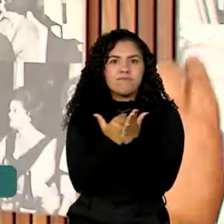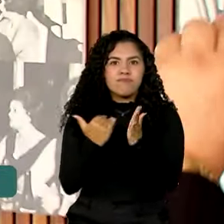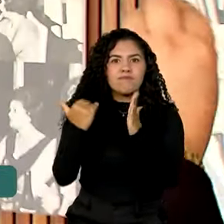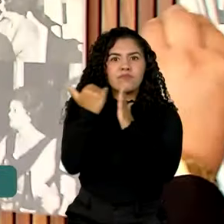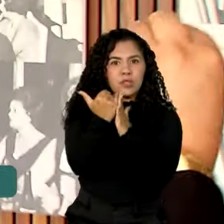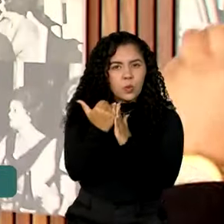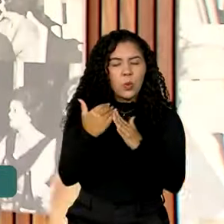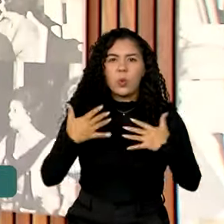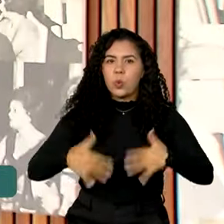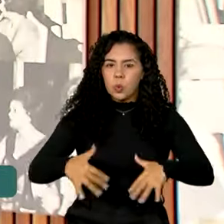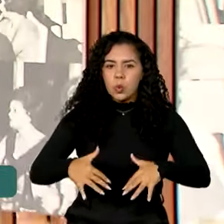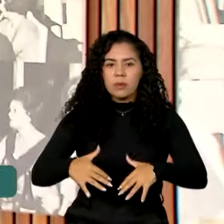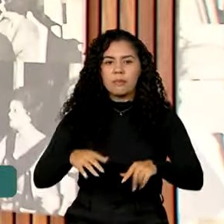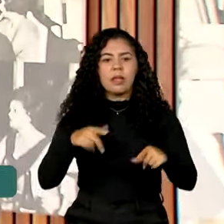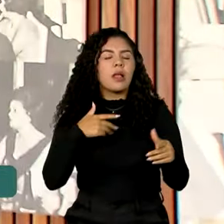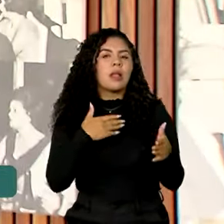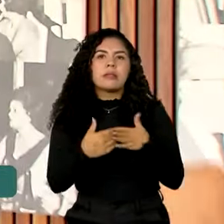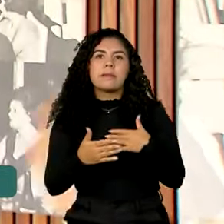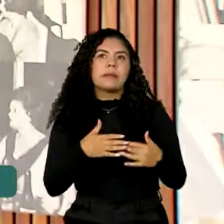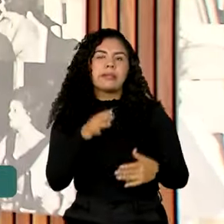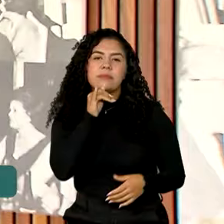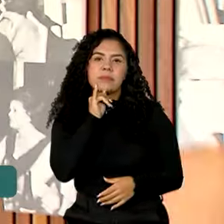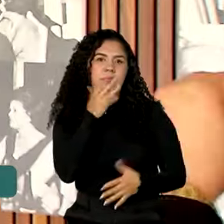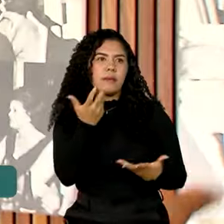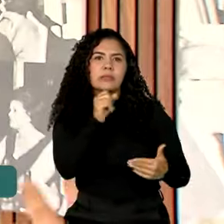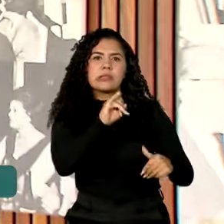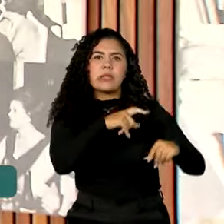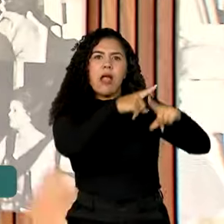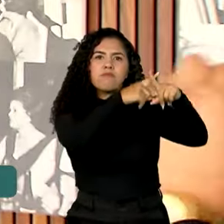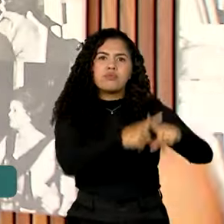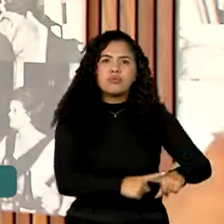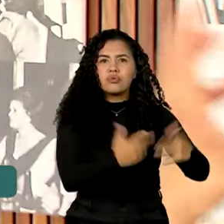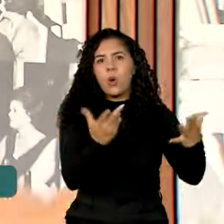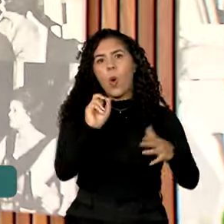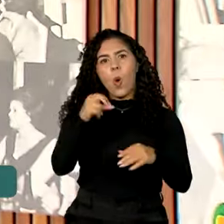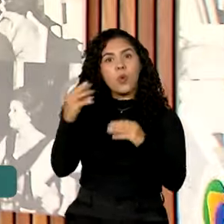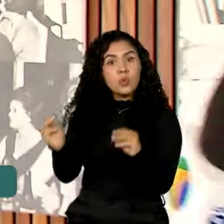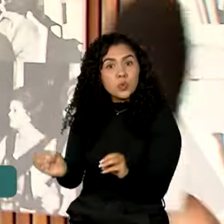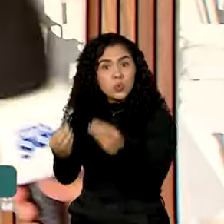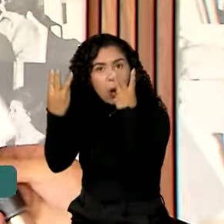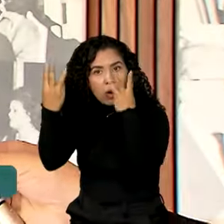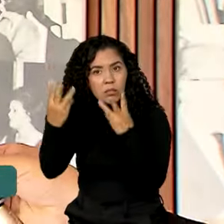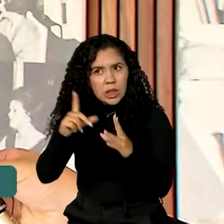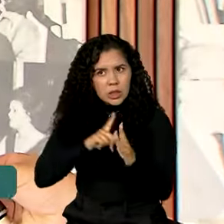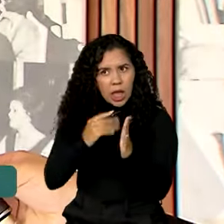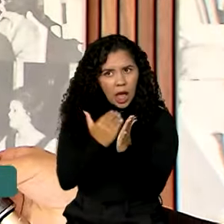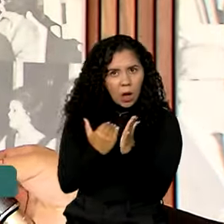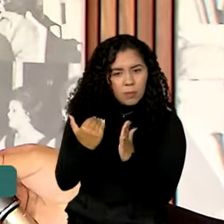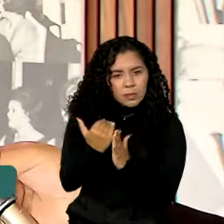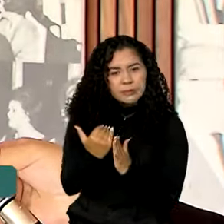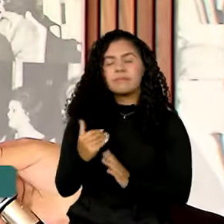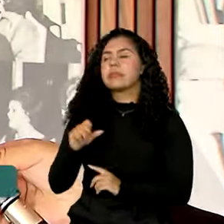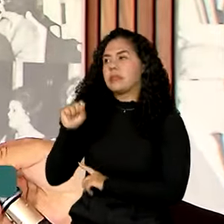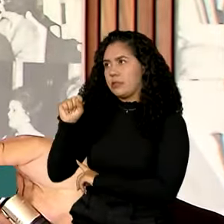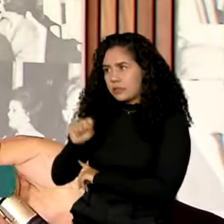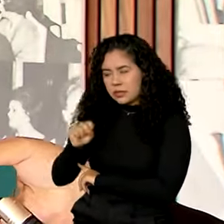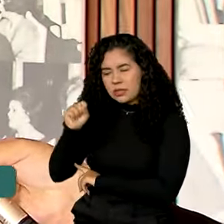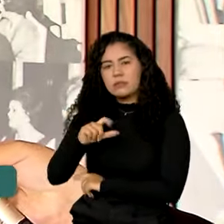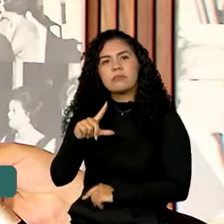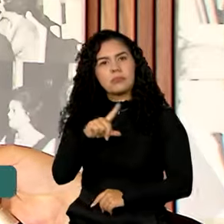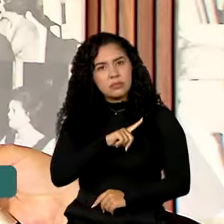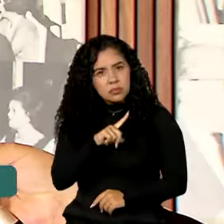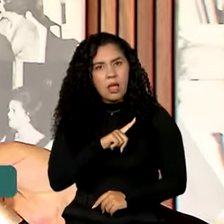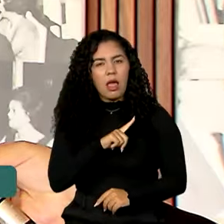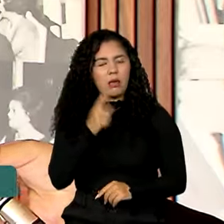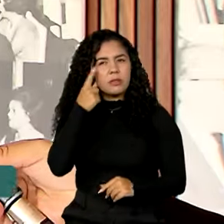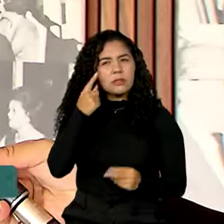Independente de coisas pontuais, por exemplo, é um jogo ou um show, existe sim um aumento? Existe. Existe sim. Nós